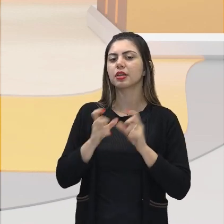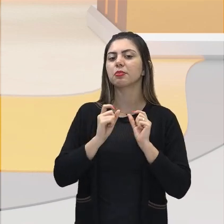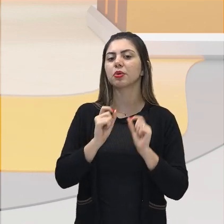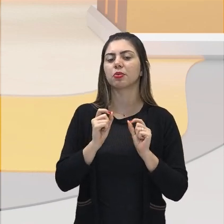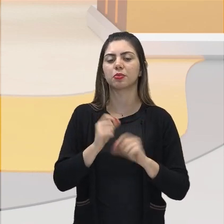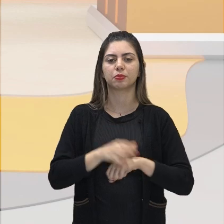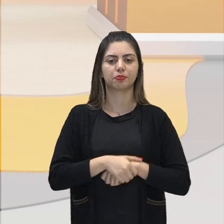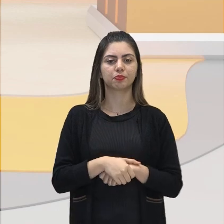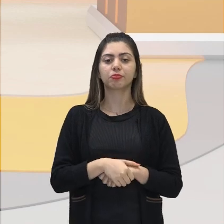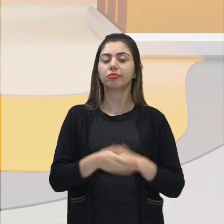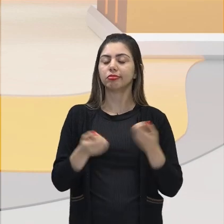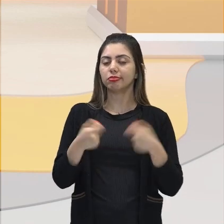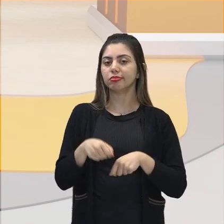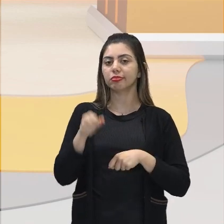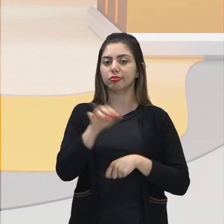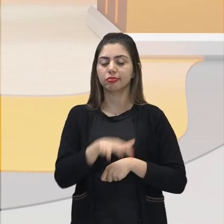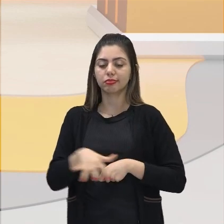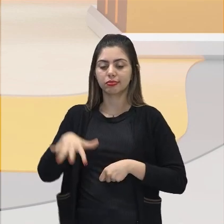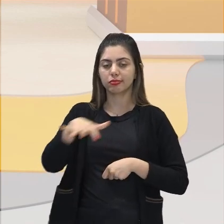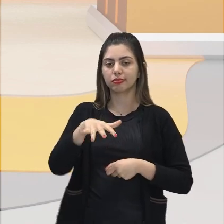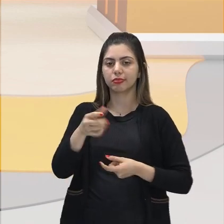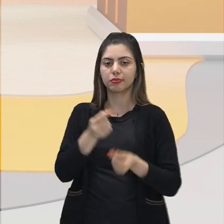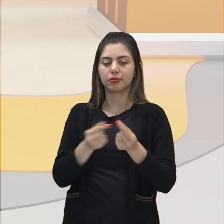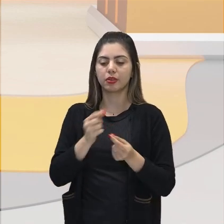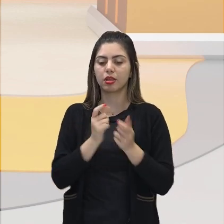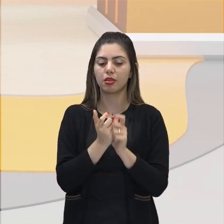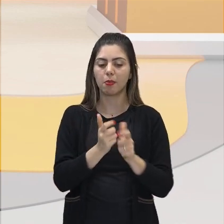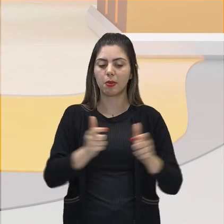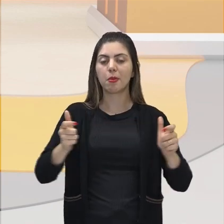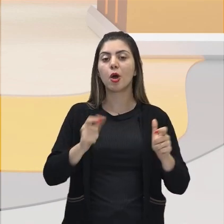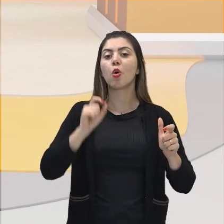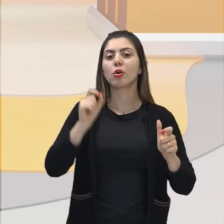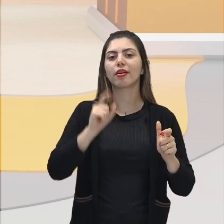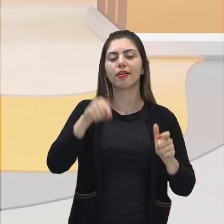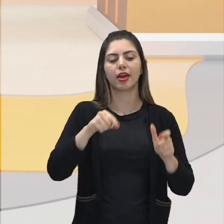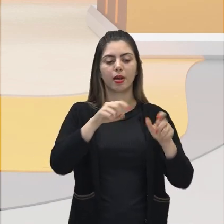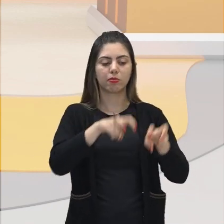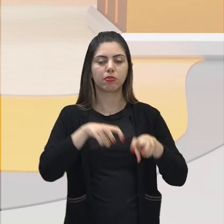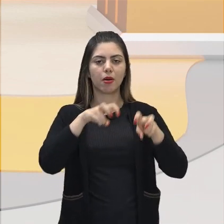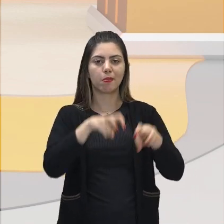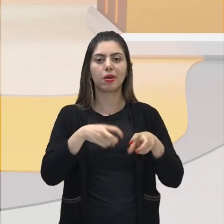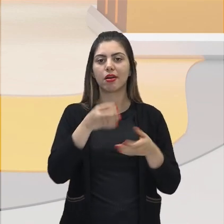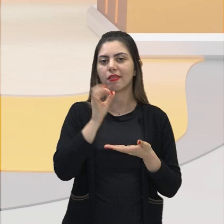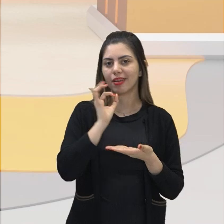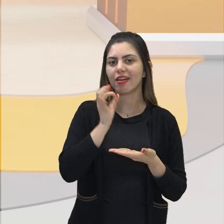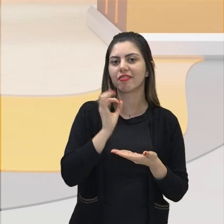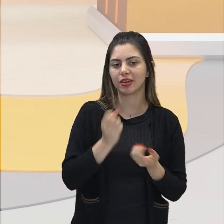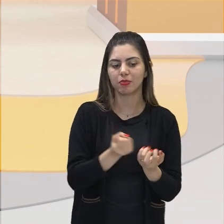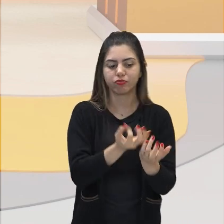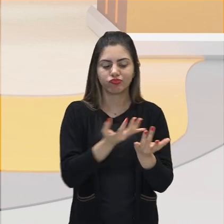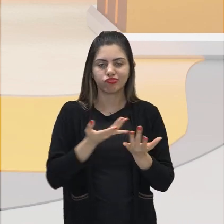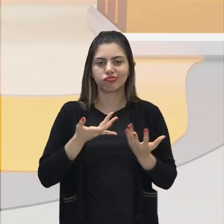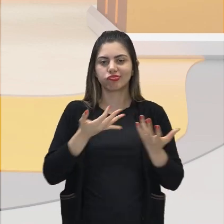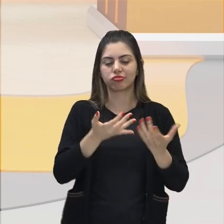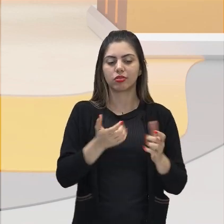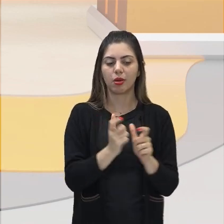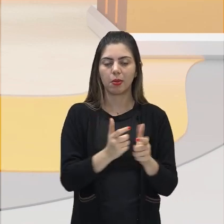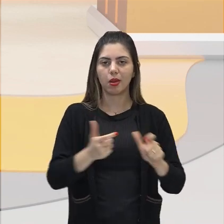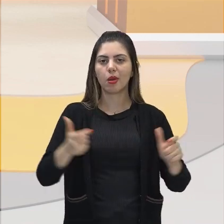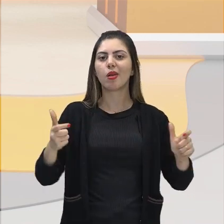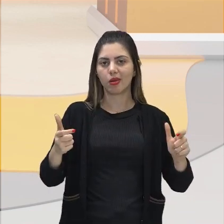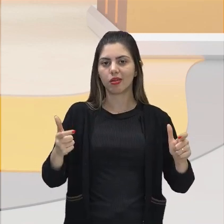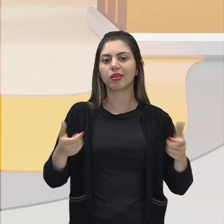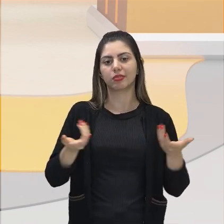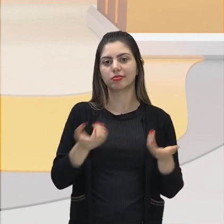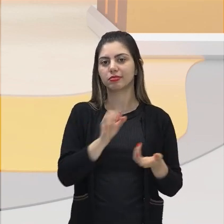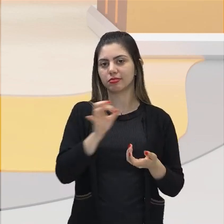significativo nas áreas que produziam café, não é? Houve um crescimento muito grande das áreas de plantio e